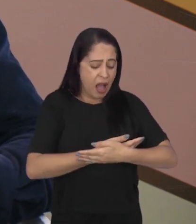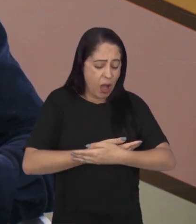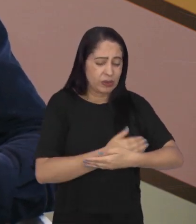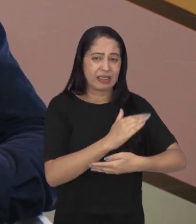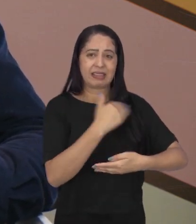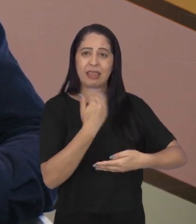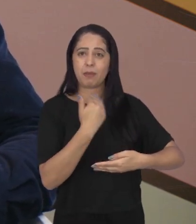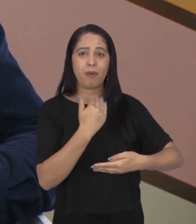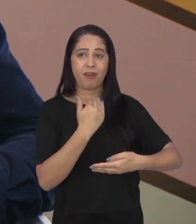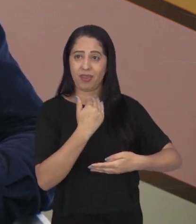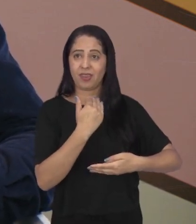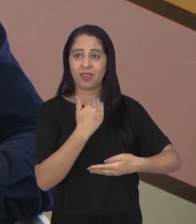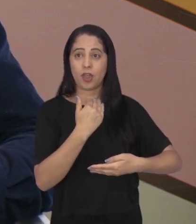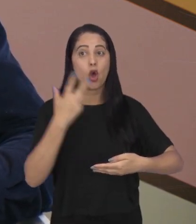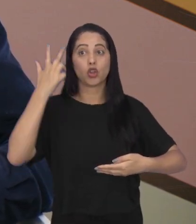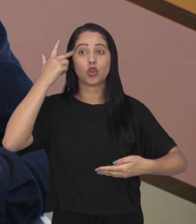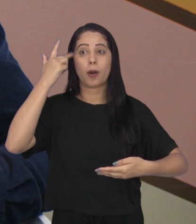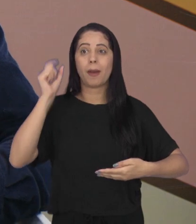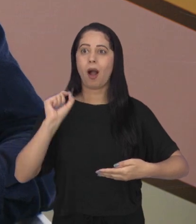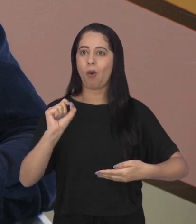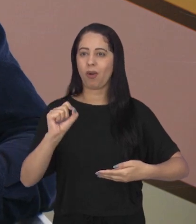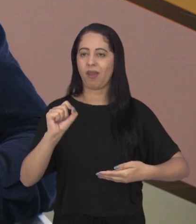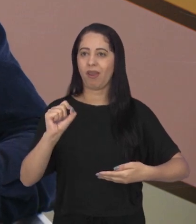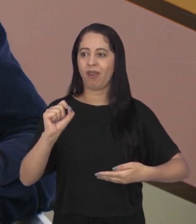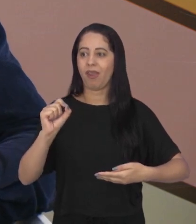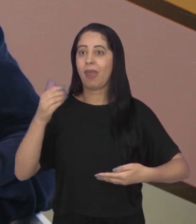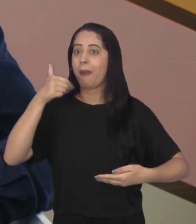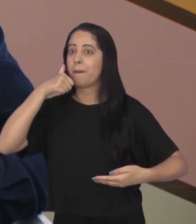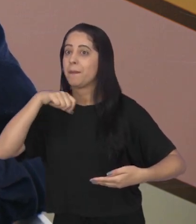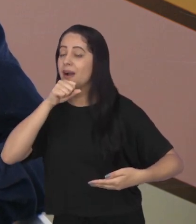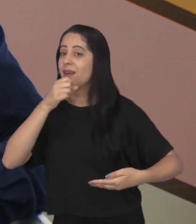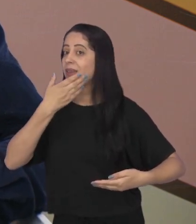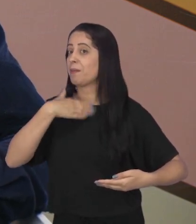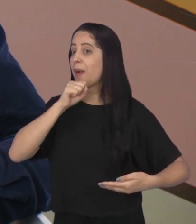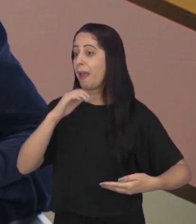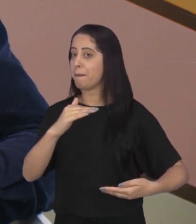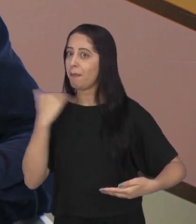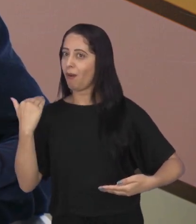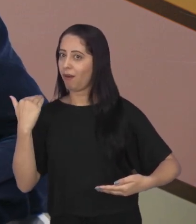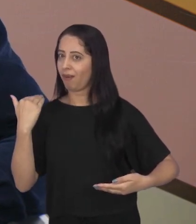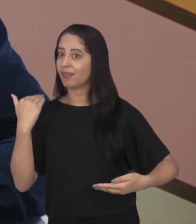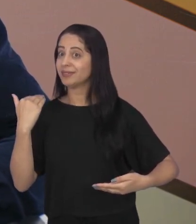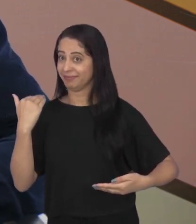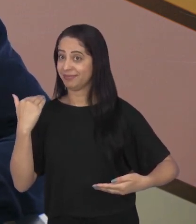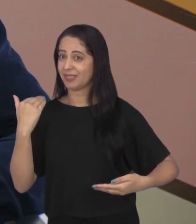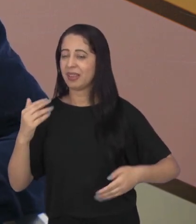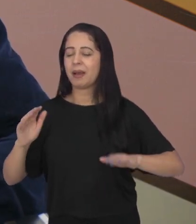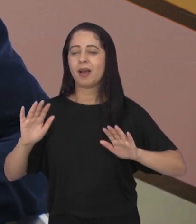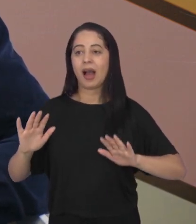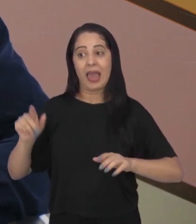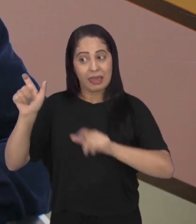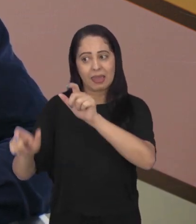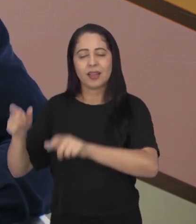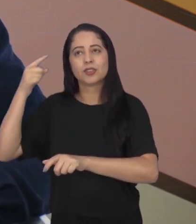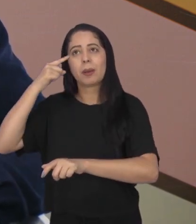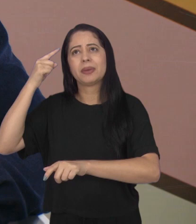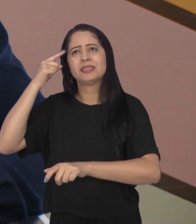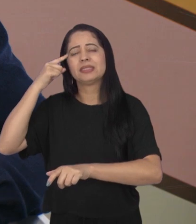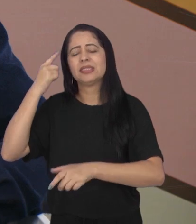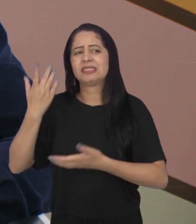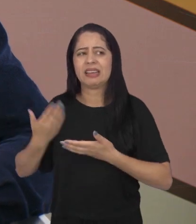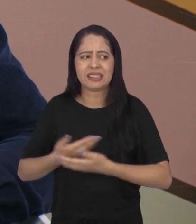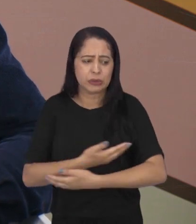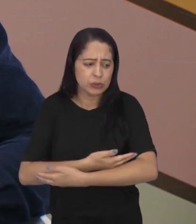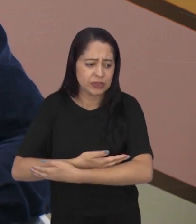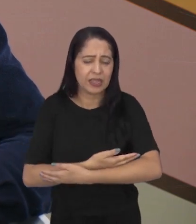o filho. E o fluxo natural é o oposto. Primeiro os nossos pais ou antes que nós filhos. Então, mexe com um